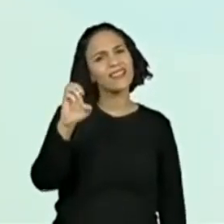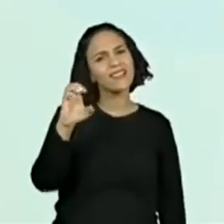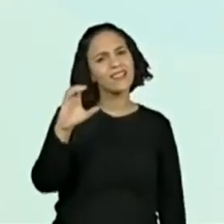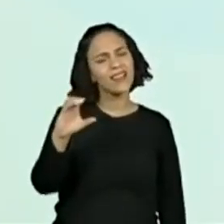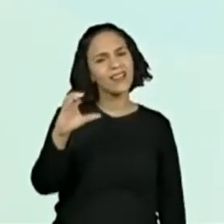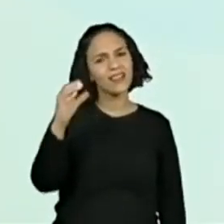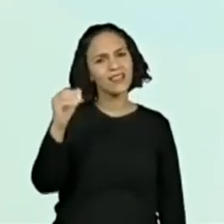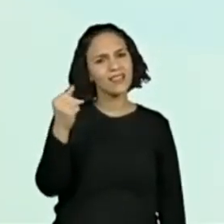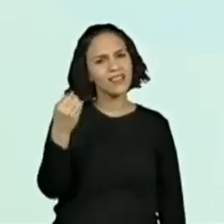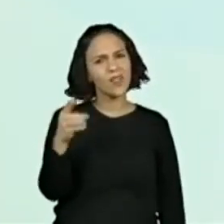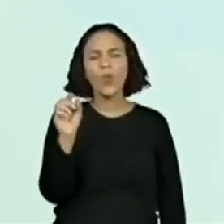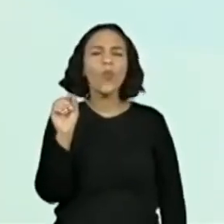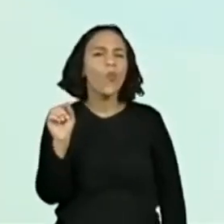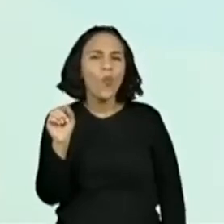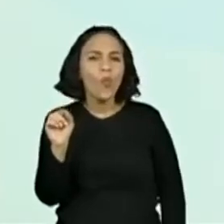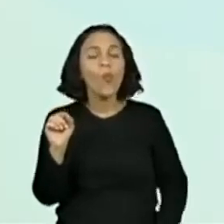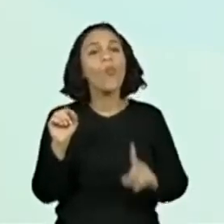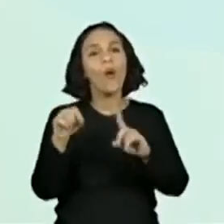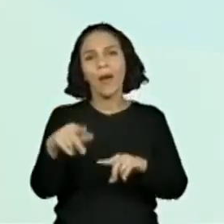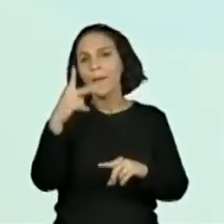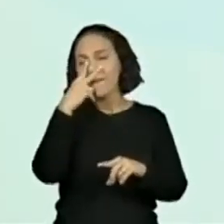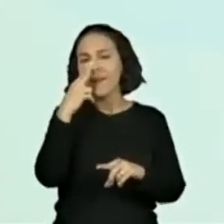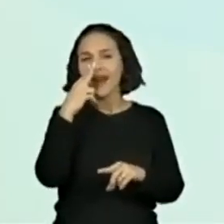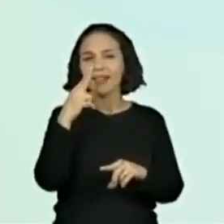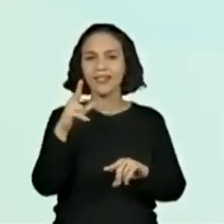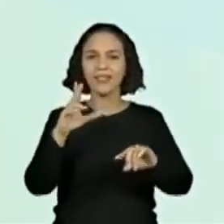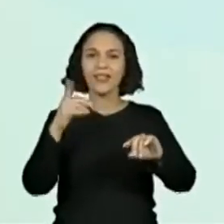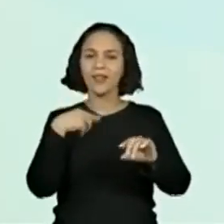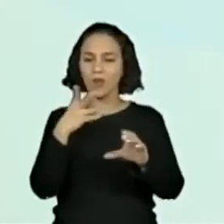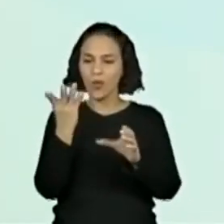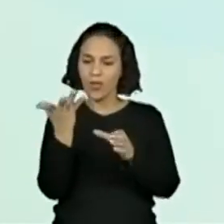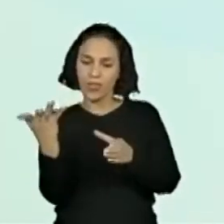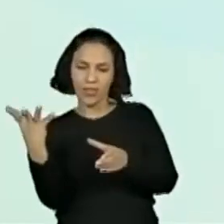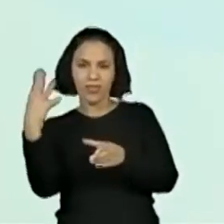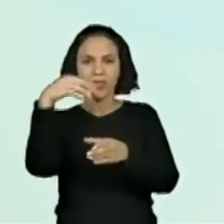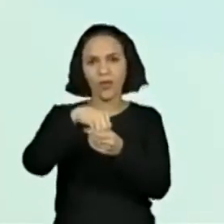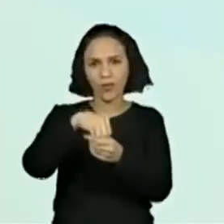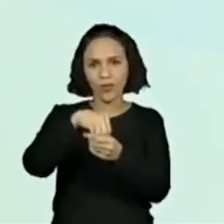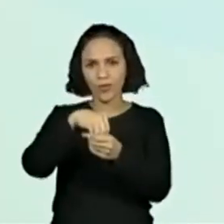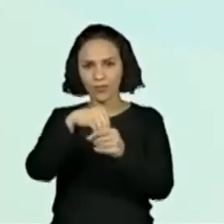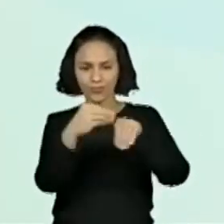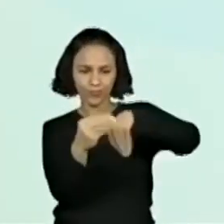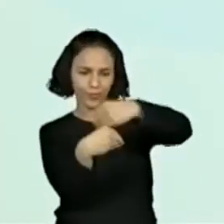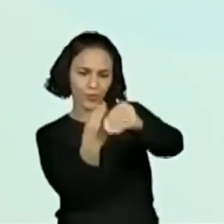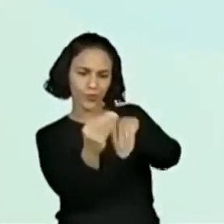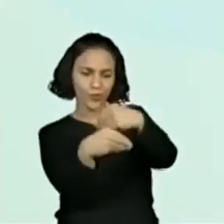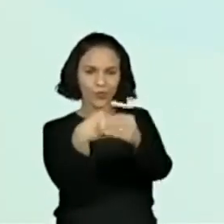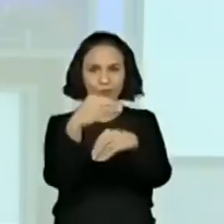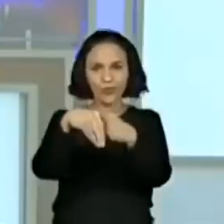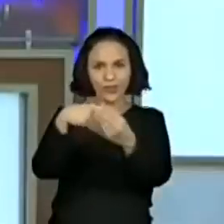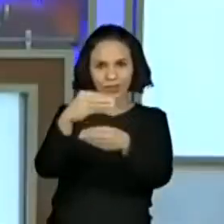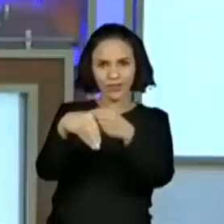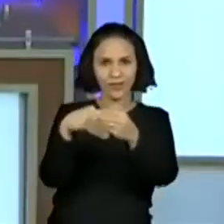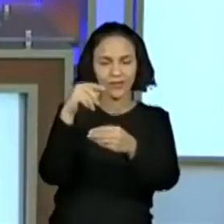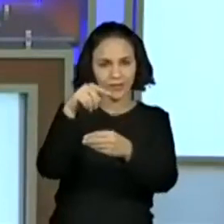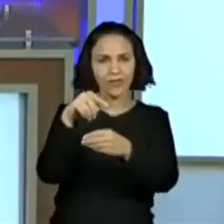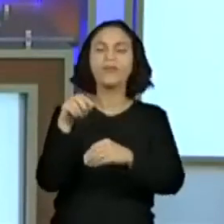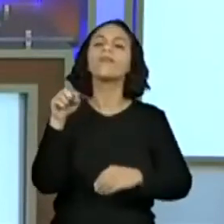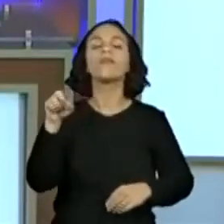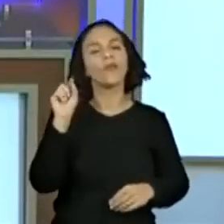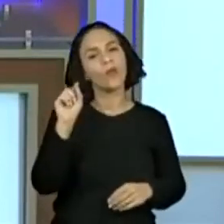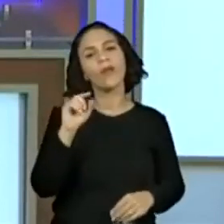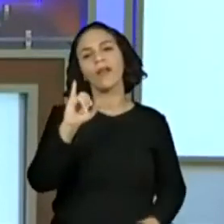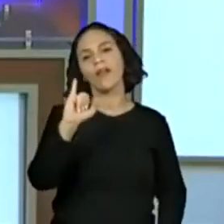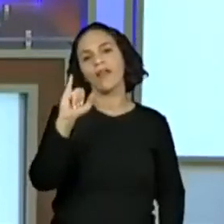É isso, A gente tem como se ela tivesse adentrado, né? As linhas adentraram a figura, né? Então, isso é uma